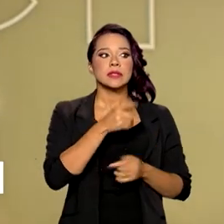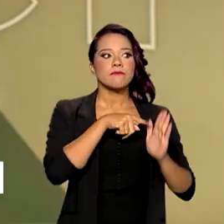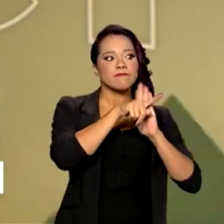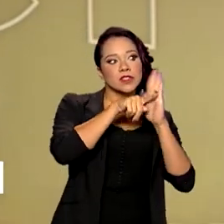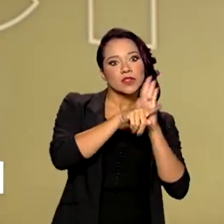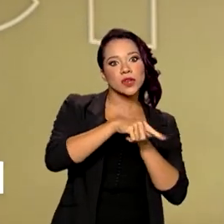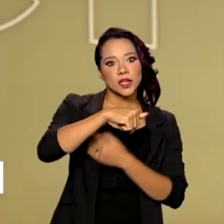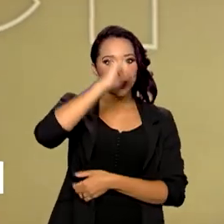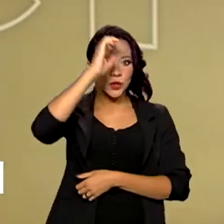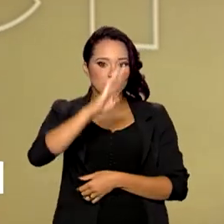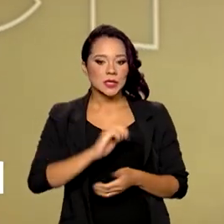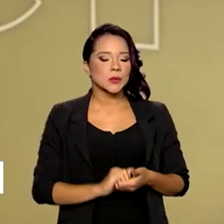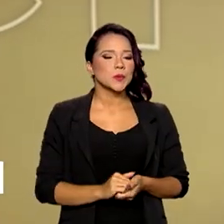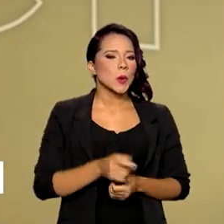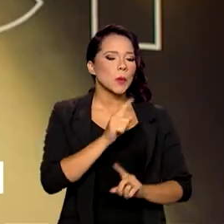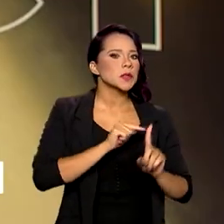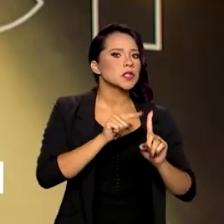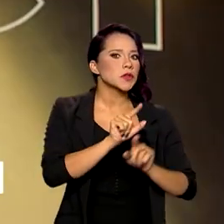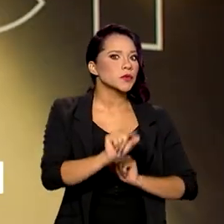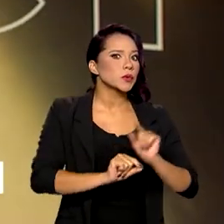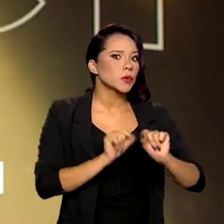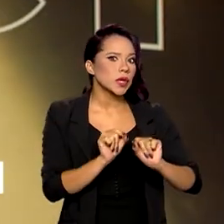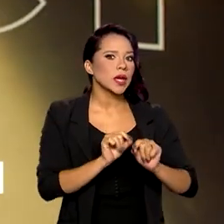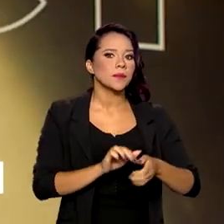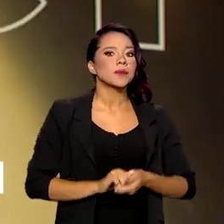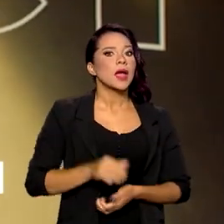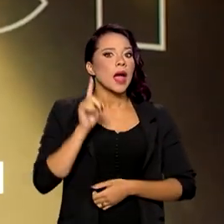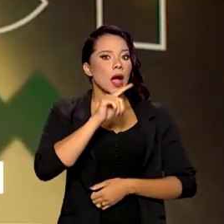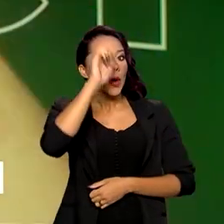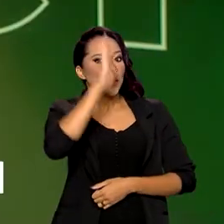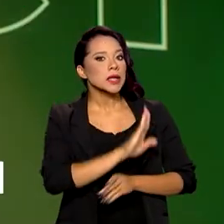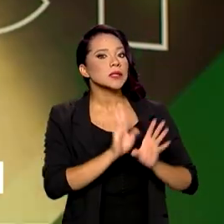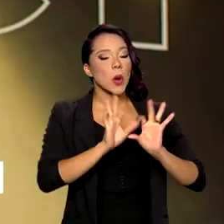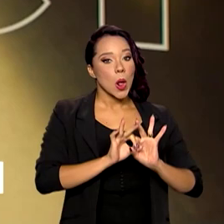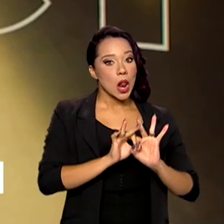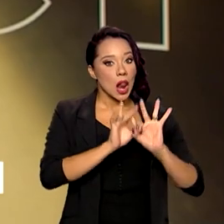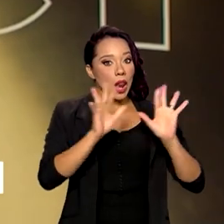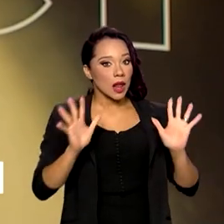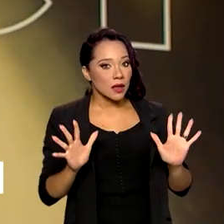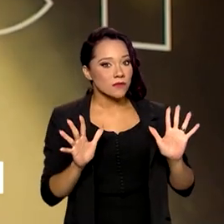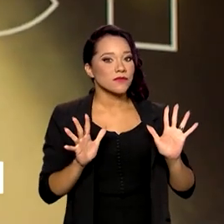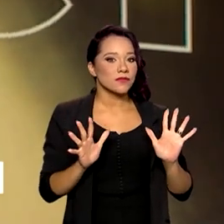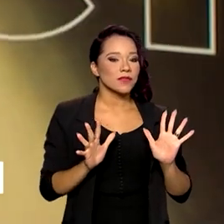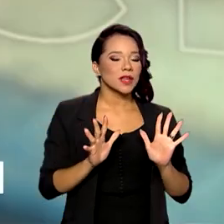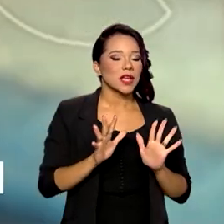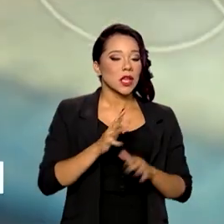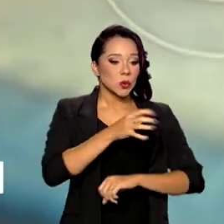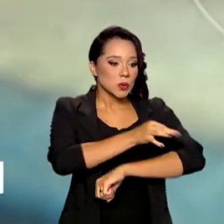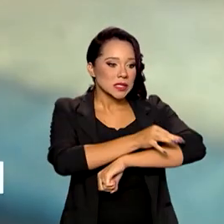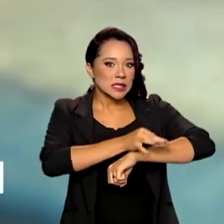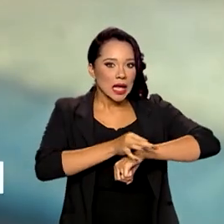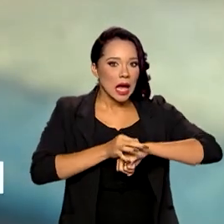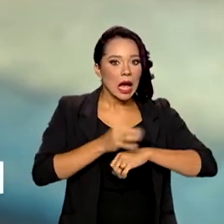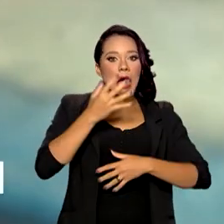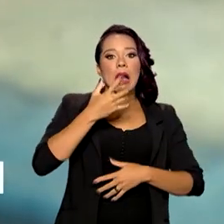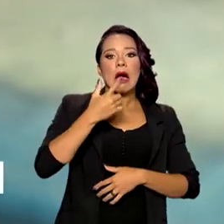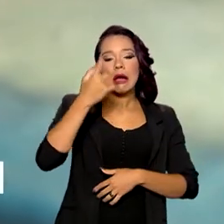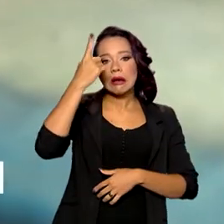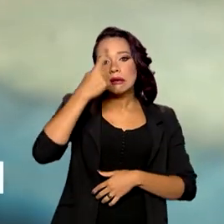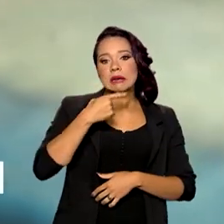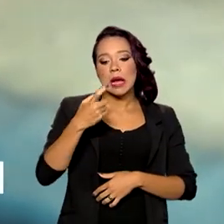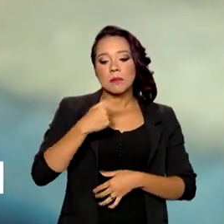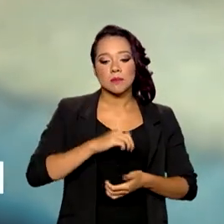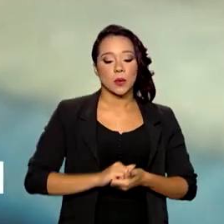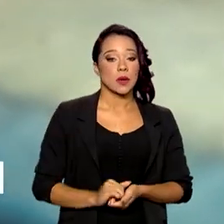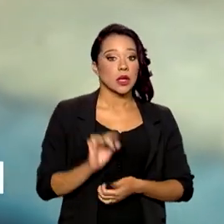vistoria aqui do Brasil com vistas a considerar o Brasil livre do sarampo. O sarampo foi reintroduzido